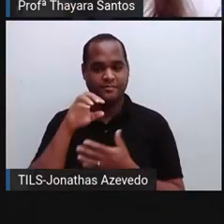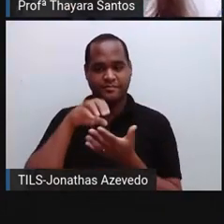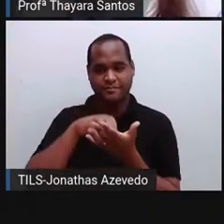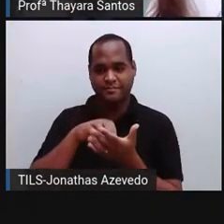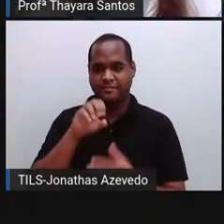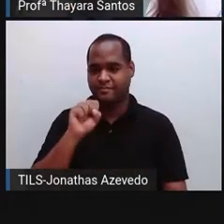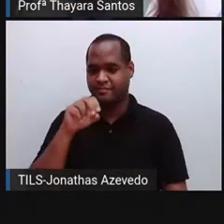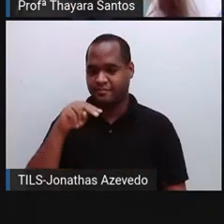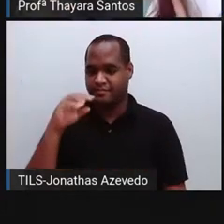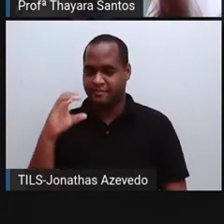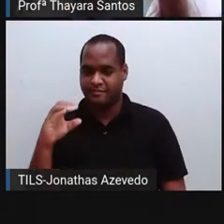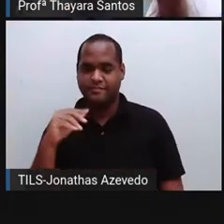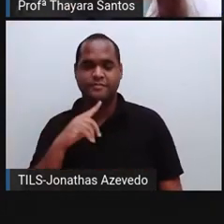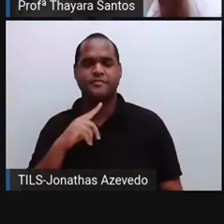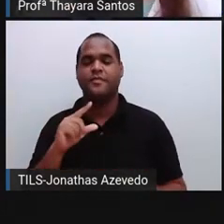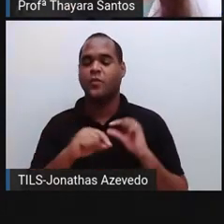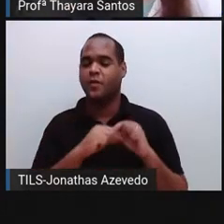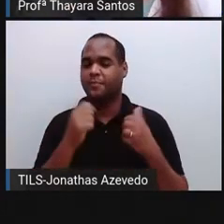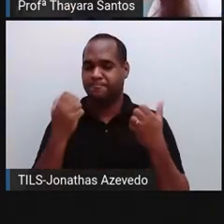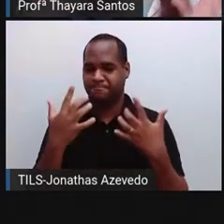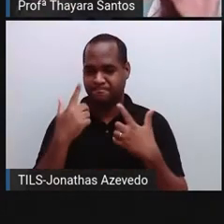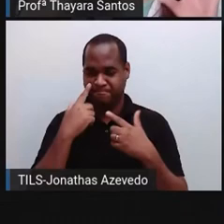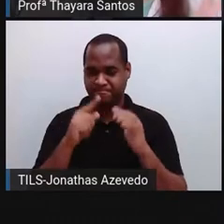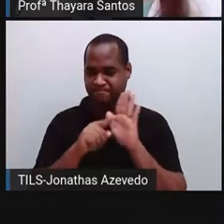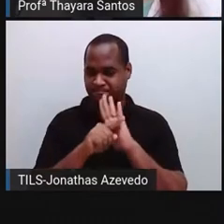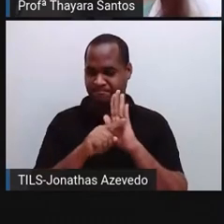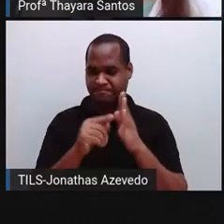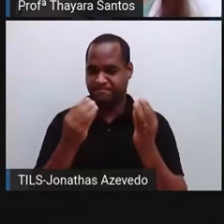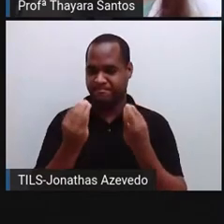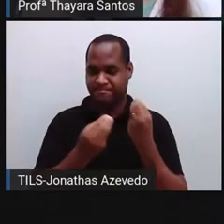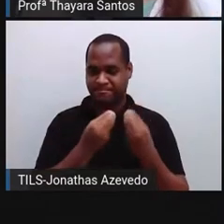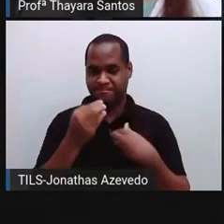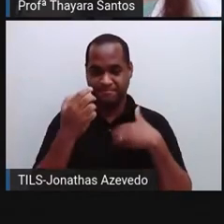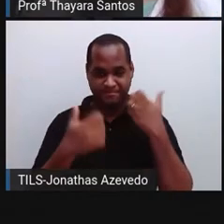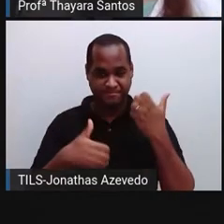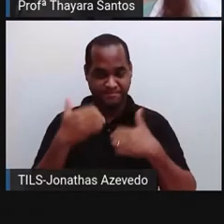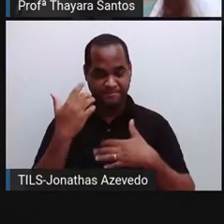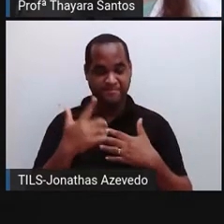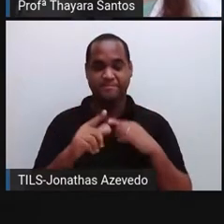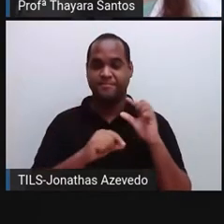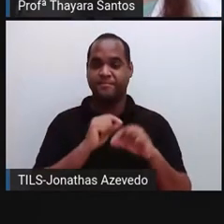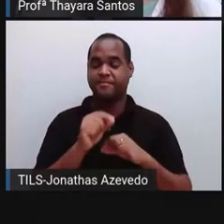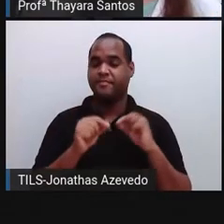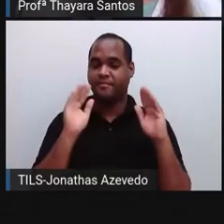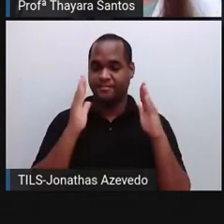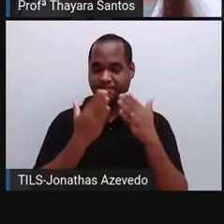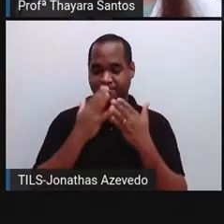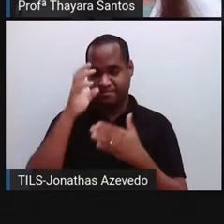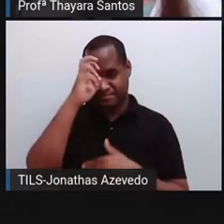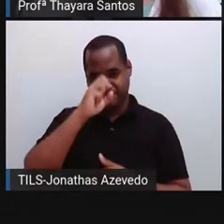sistema nervoso periférico, vamos ver só esse vídeo aqui pra gente fixar tudo o que a gente aprendeu até agora, tá?